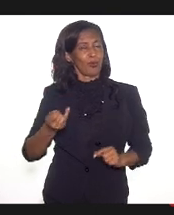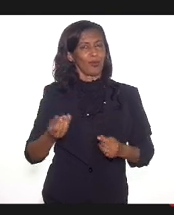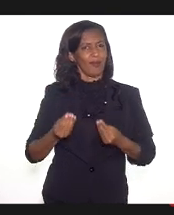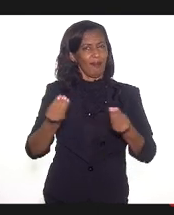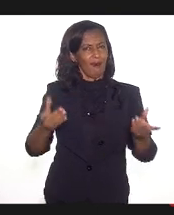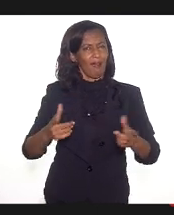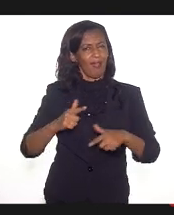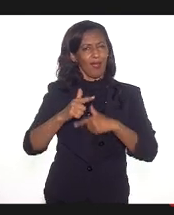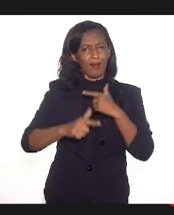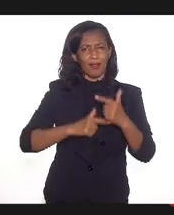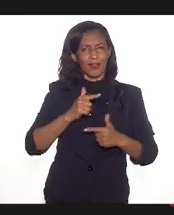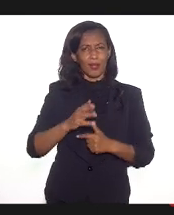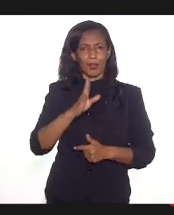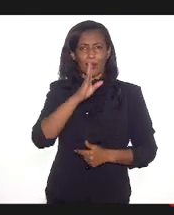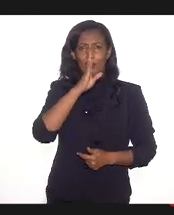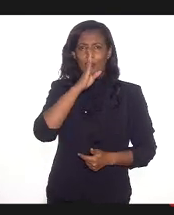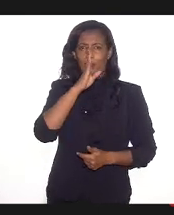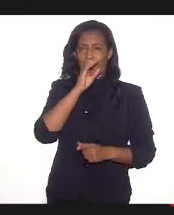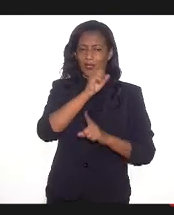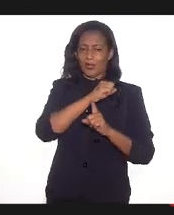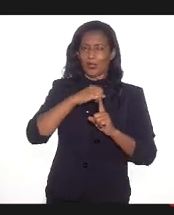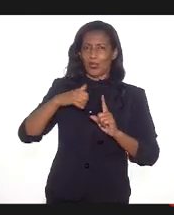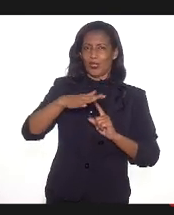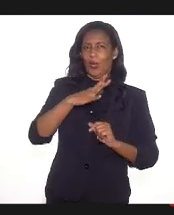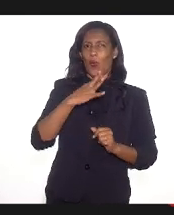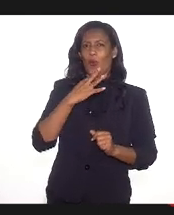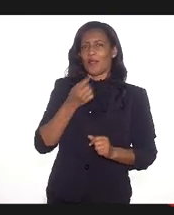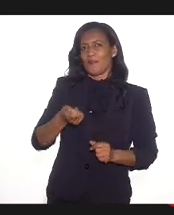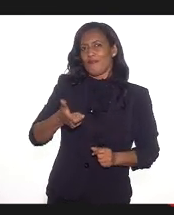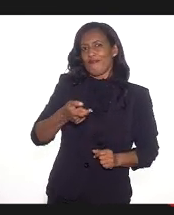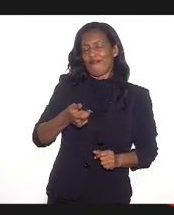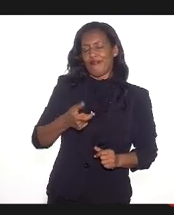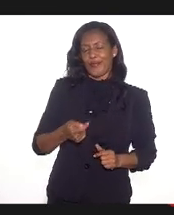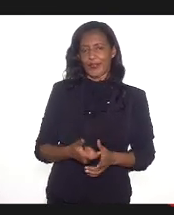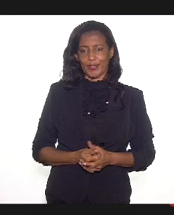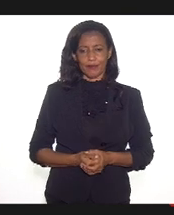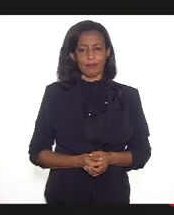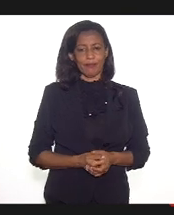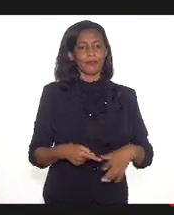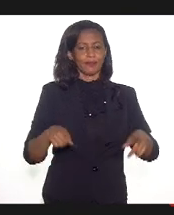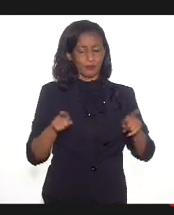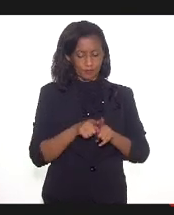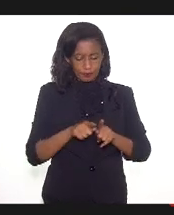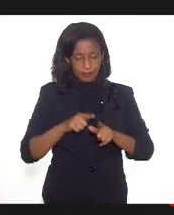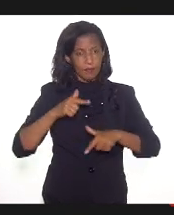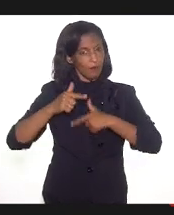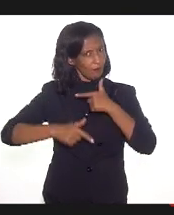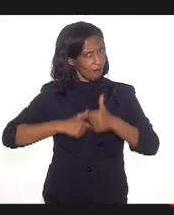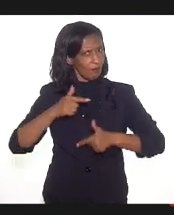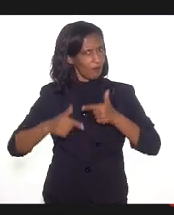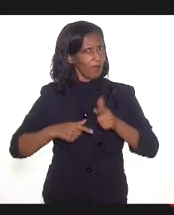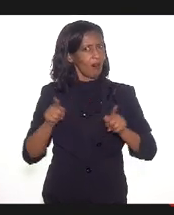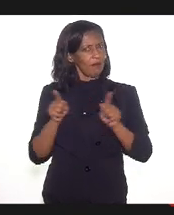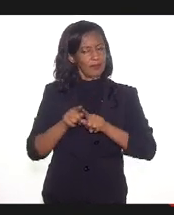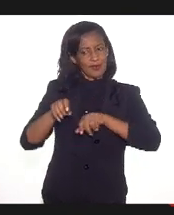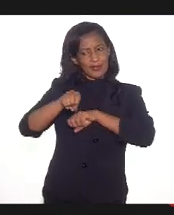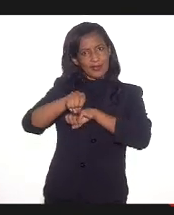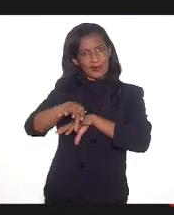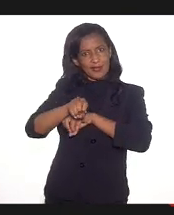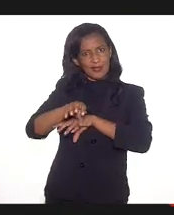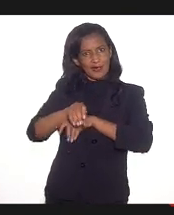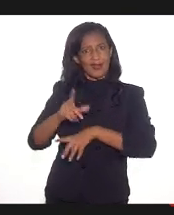silencioso que, infelizmente, a sociedade conhece muito pouco. Além do nosso trabalho educativo que nós